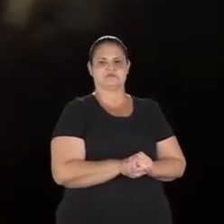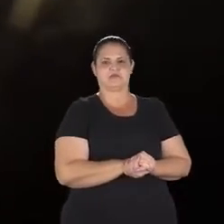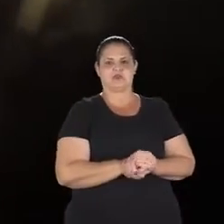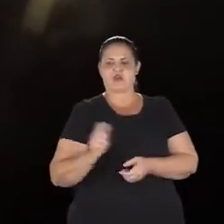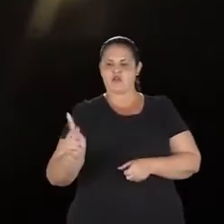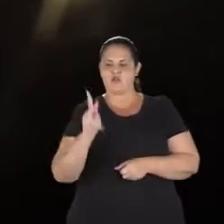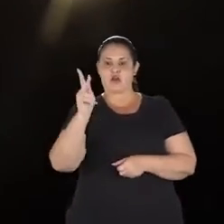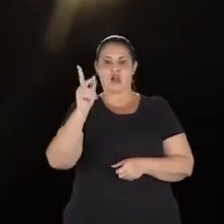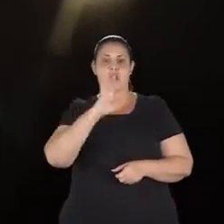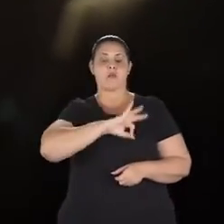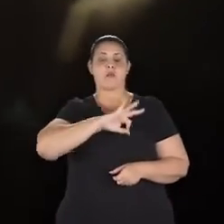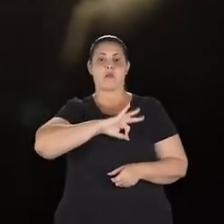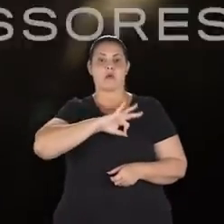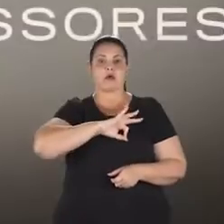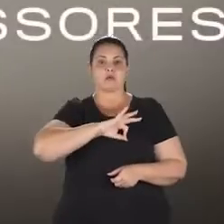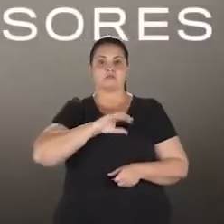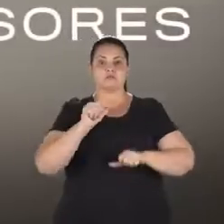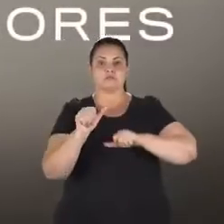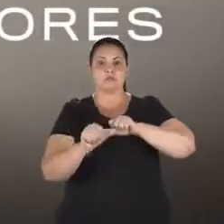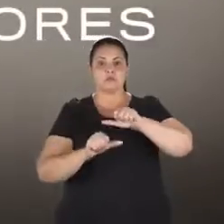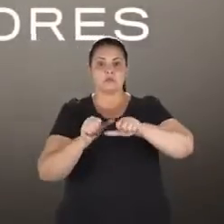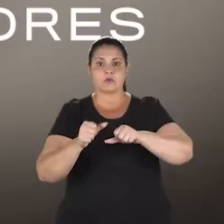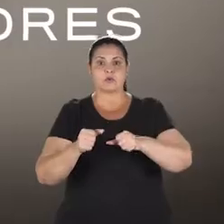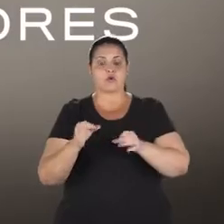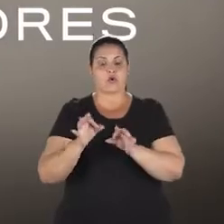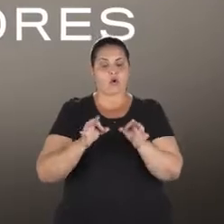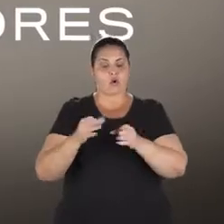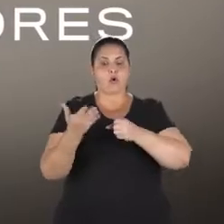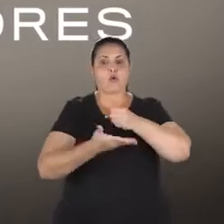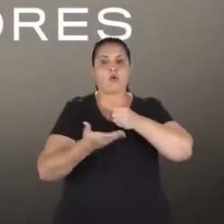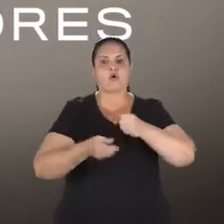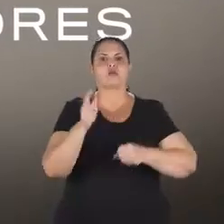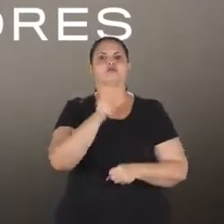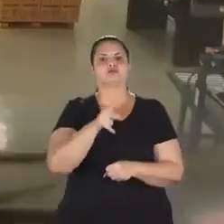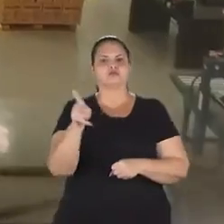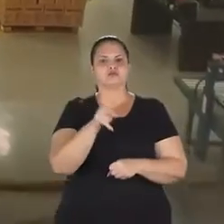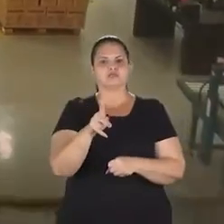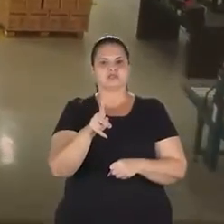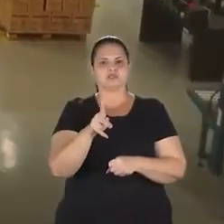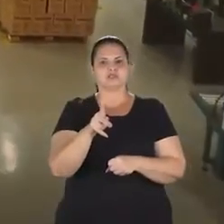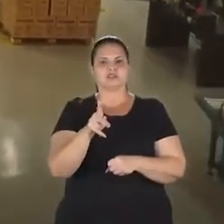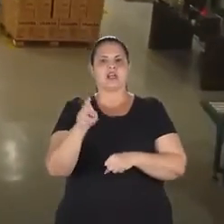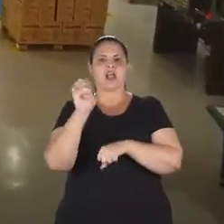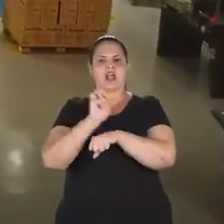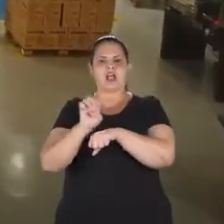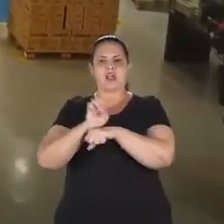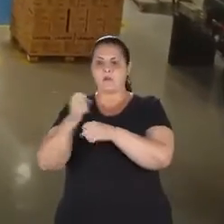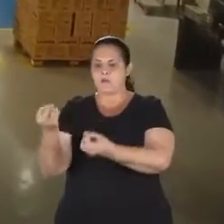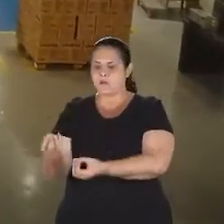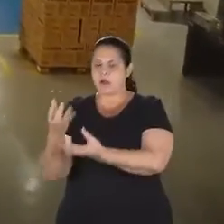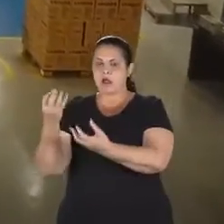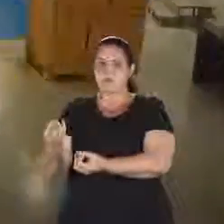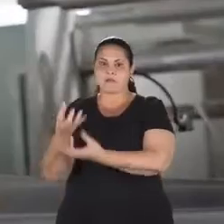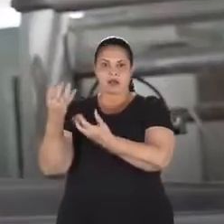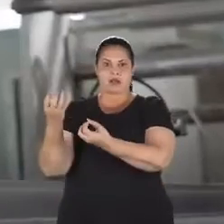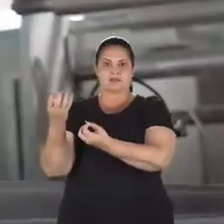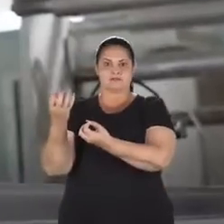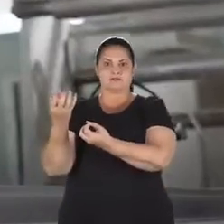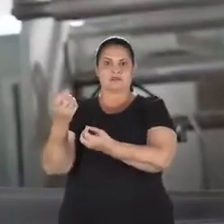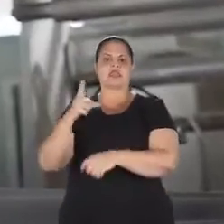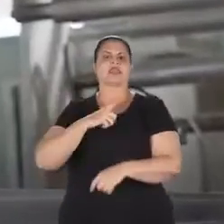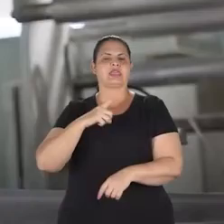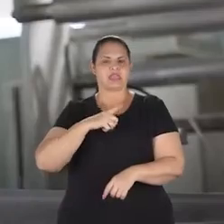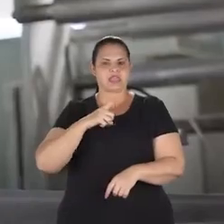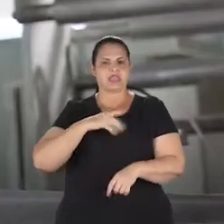Valorizamos os policiais, reajustamos o piso dos professores, empresas ganharam incentivos e